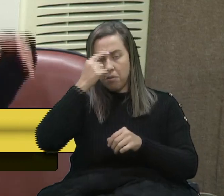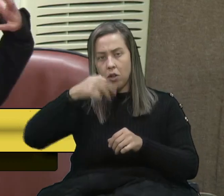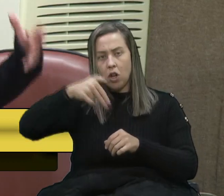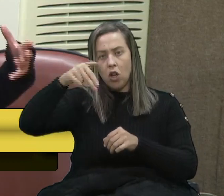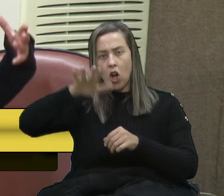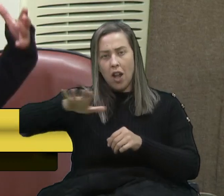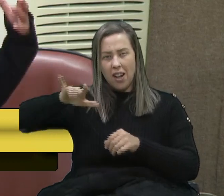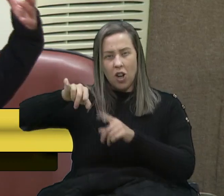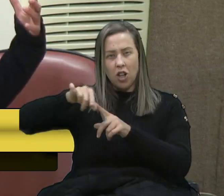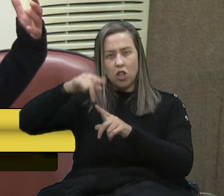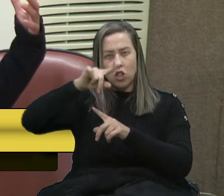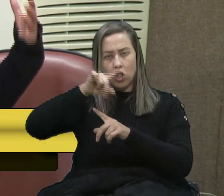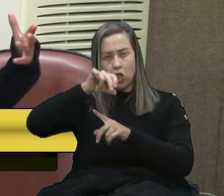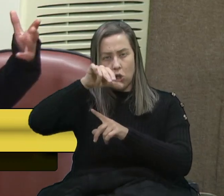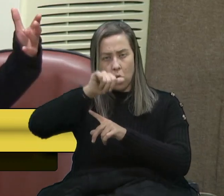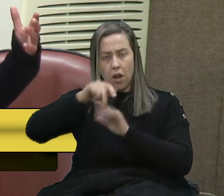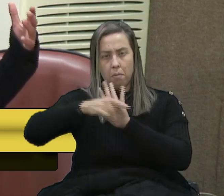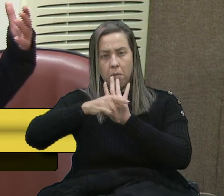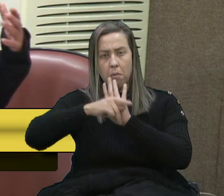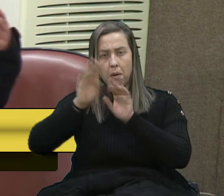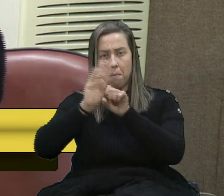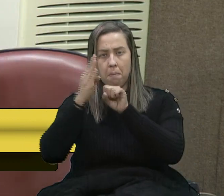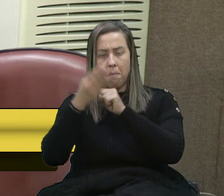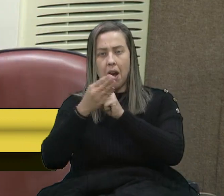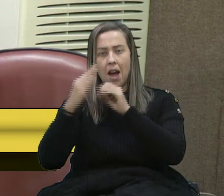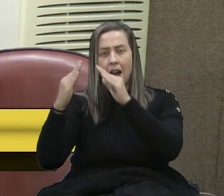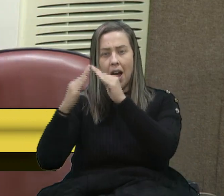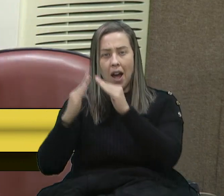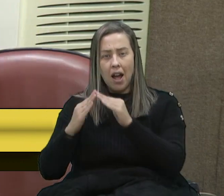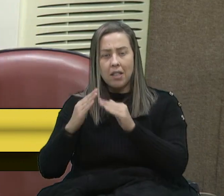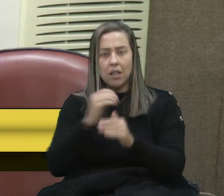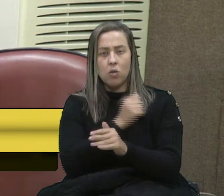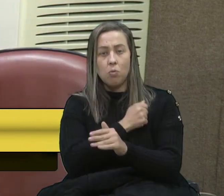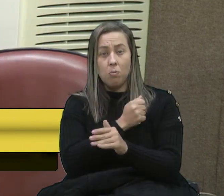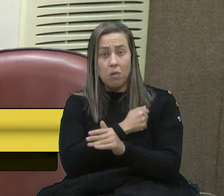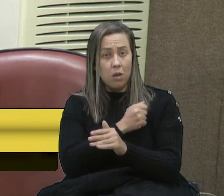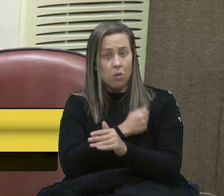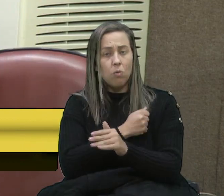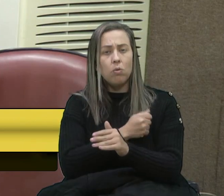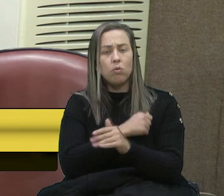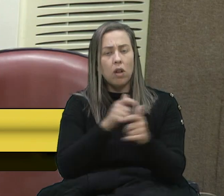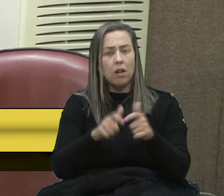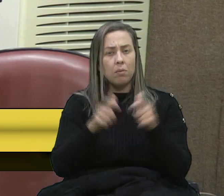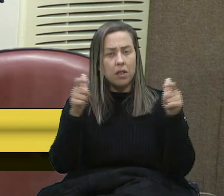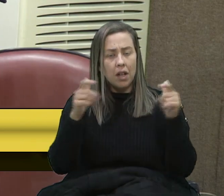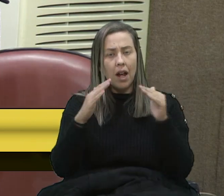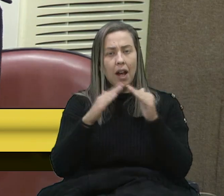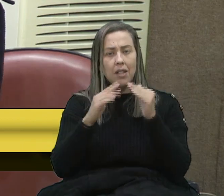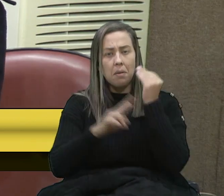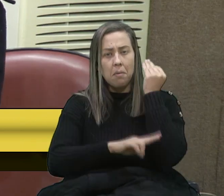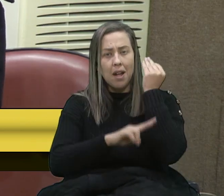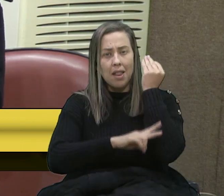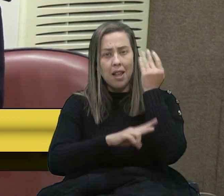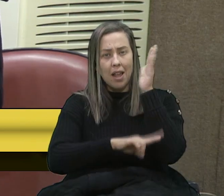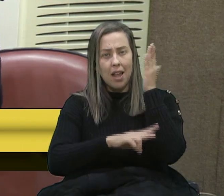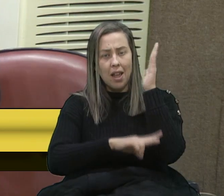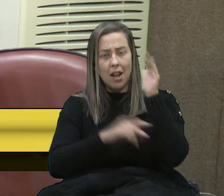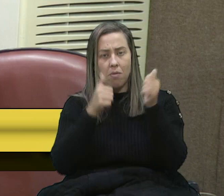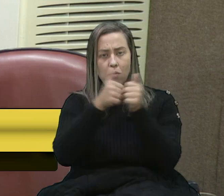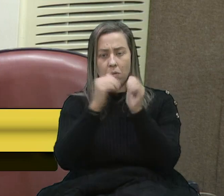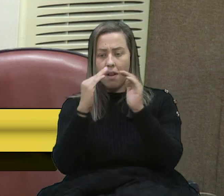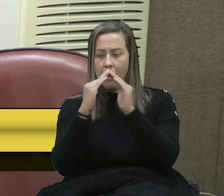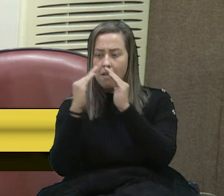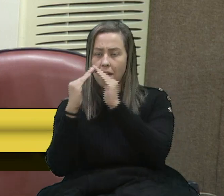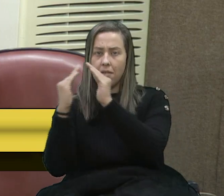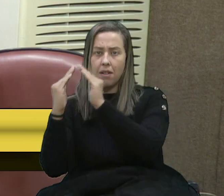composta por casas de famílias humildes, a maior parte delas de madeira, muito próximas umas às